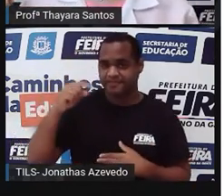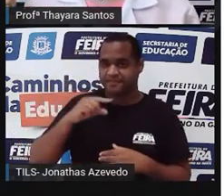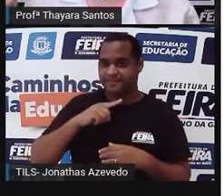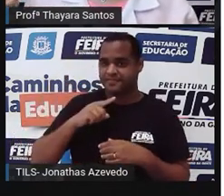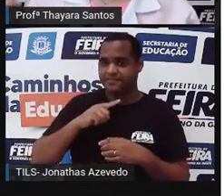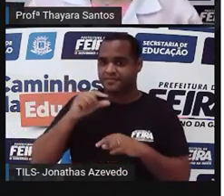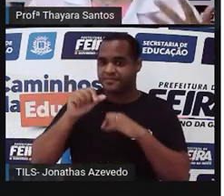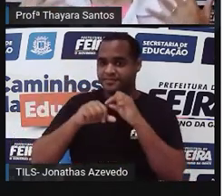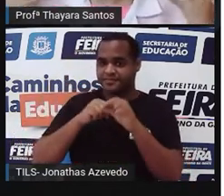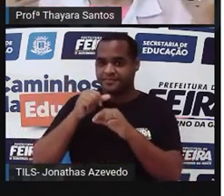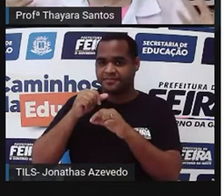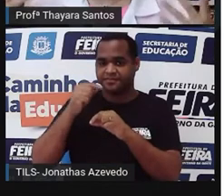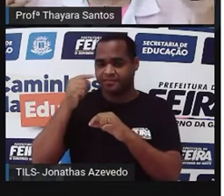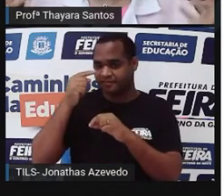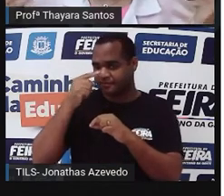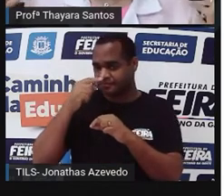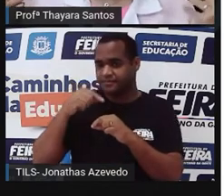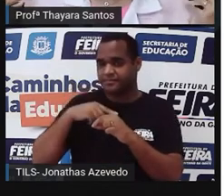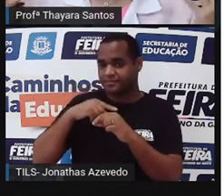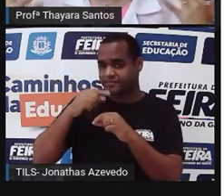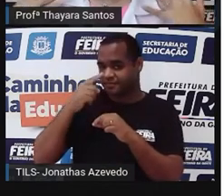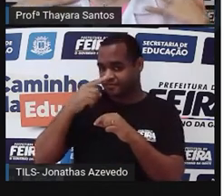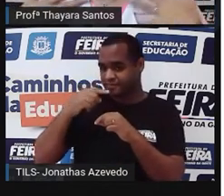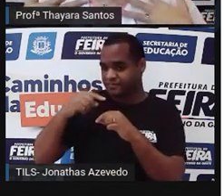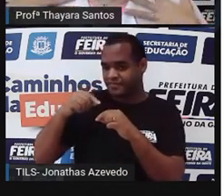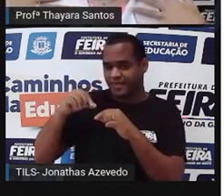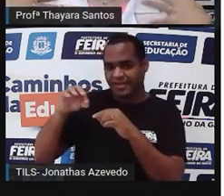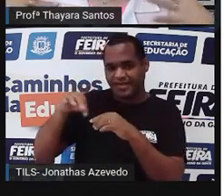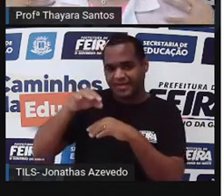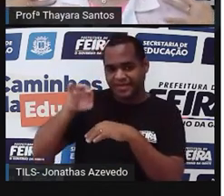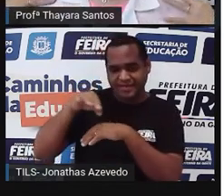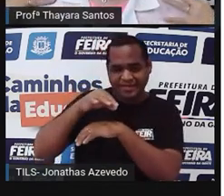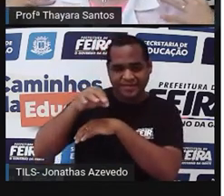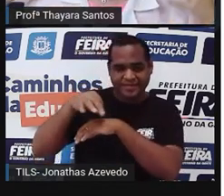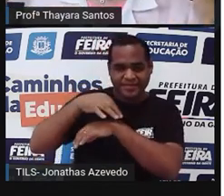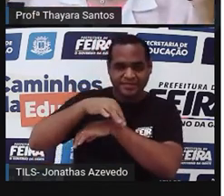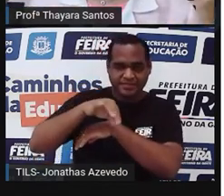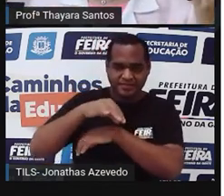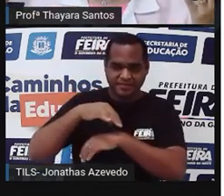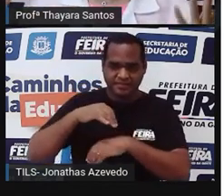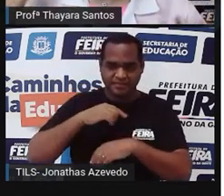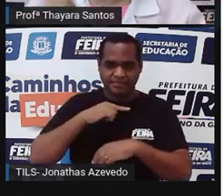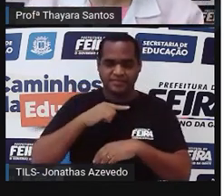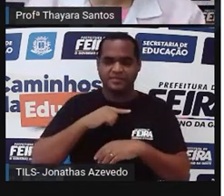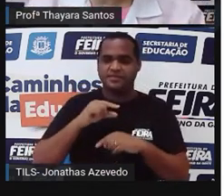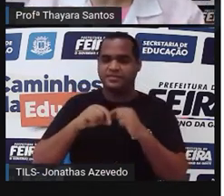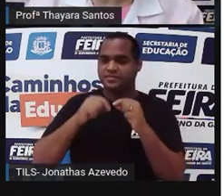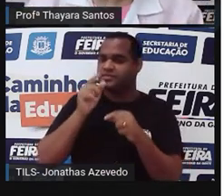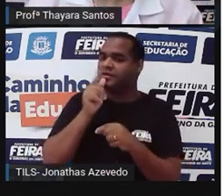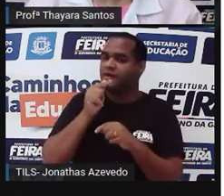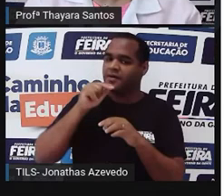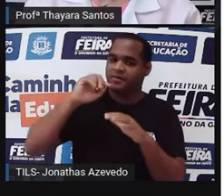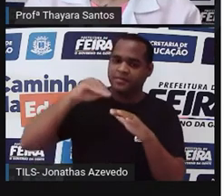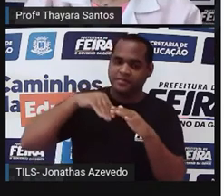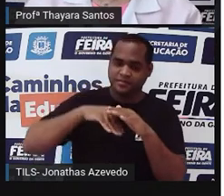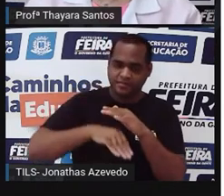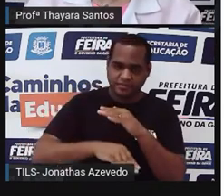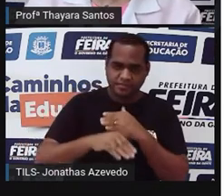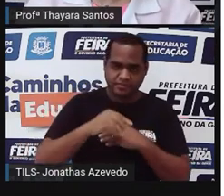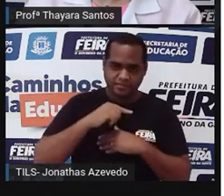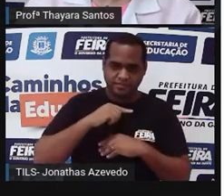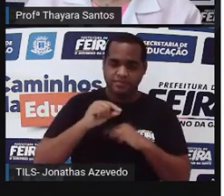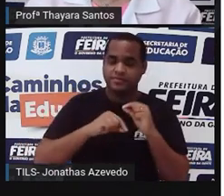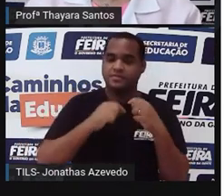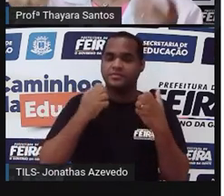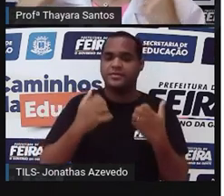uropigiana. Espalham entre as penas e elas ficam impermeáveis. Assim, elas conseguem entrar na água. As penas